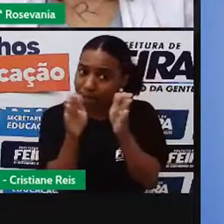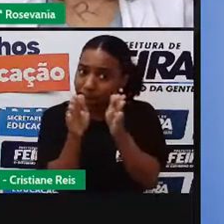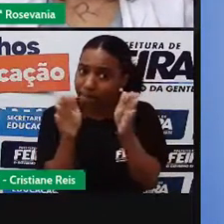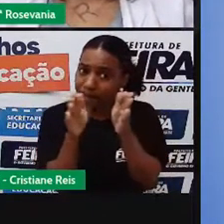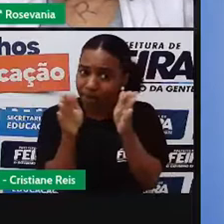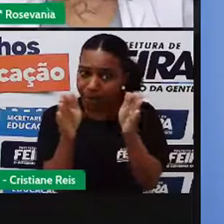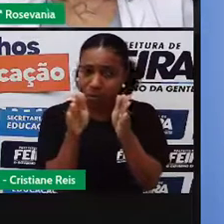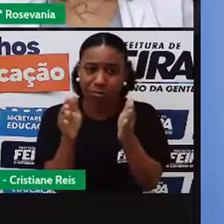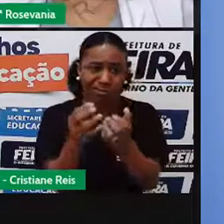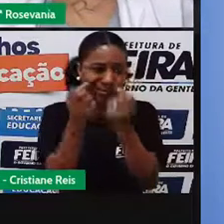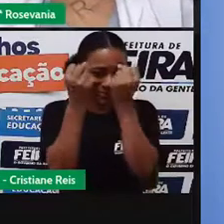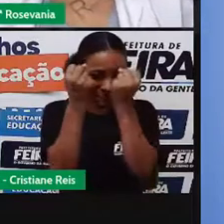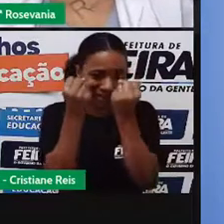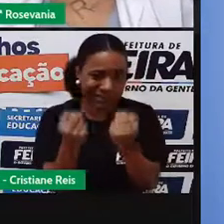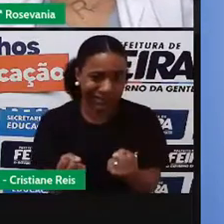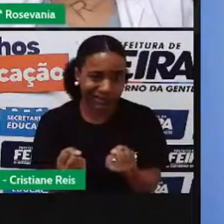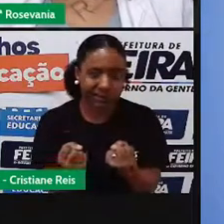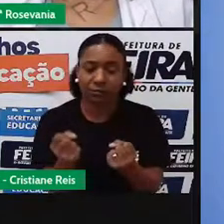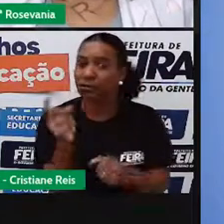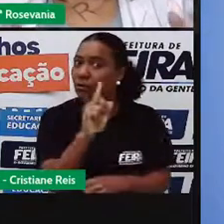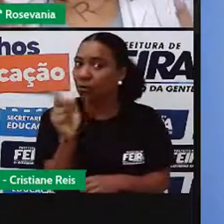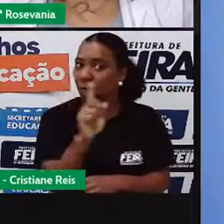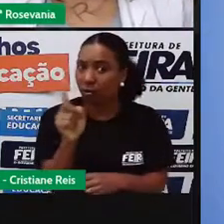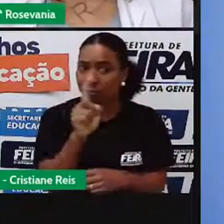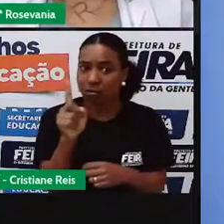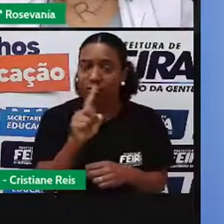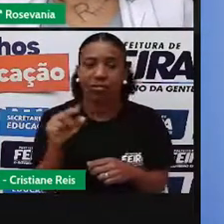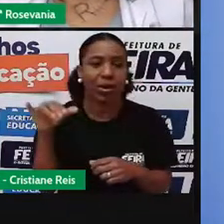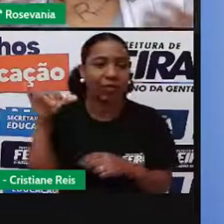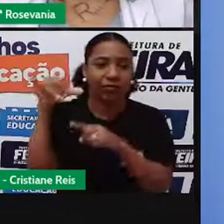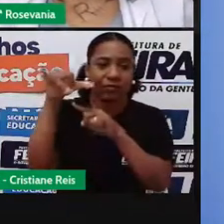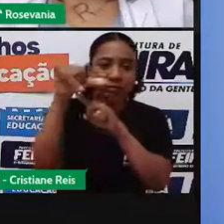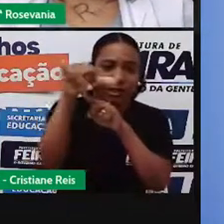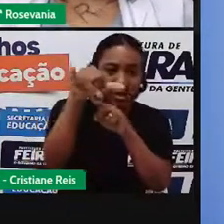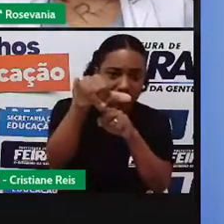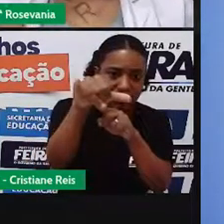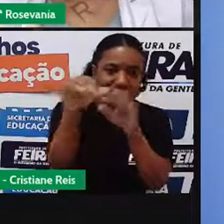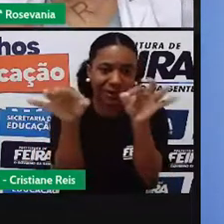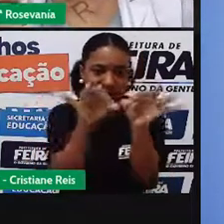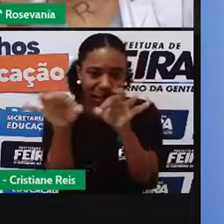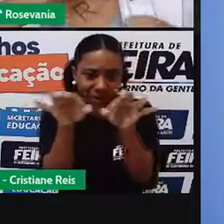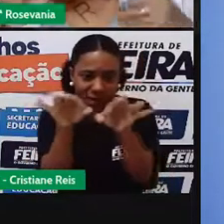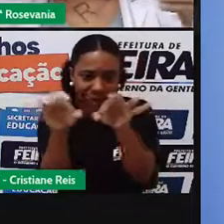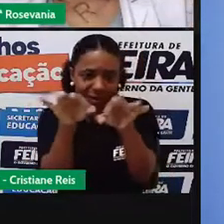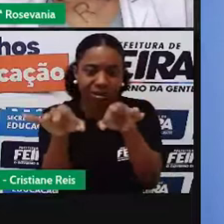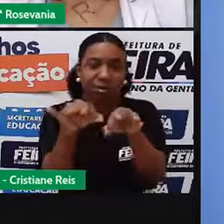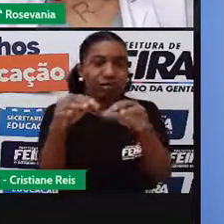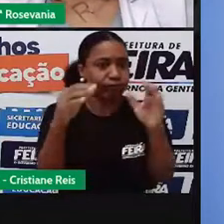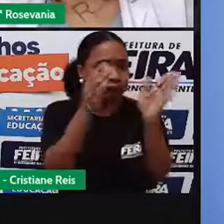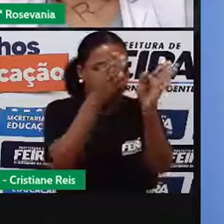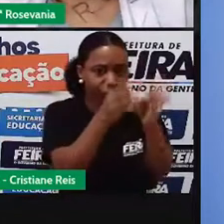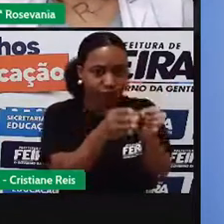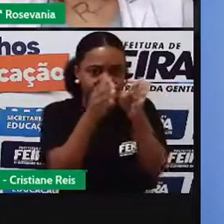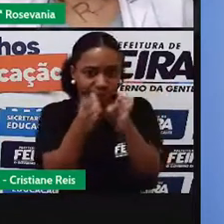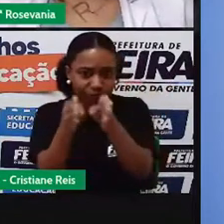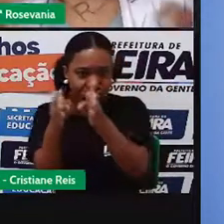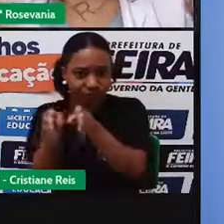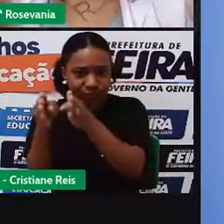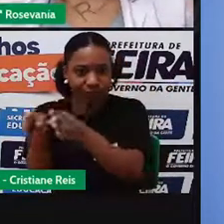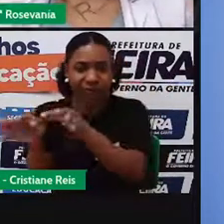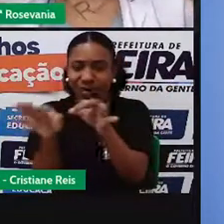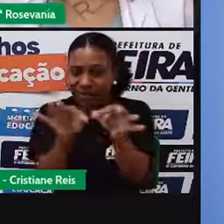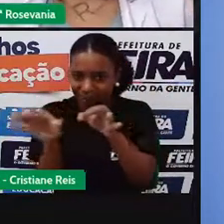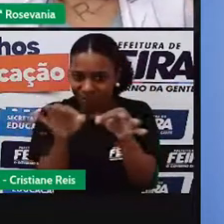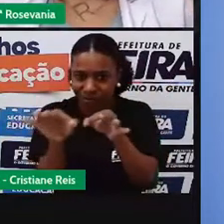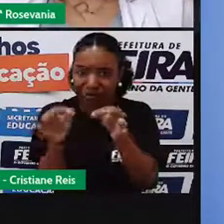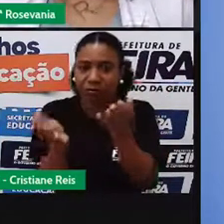lá dentro do padrão, para o avião, para caber certinho ali a carga, é tudo já bem, bora dizer assim, organizado,